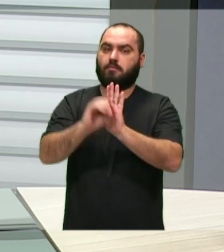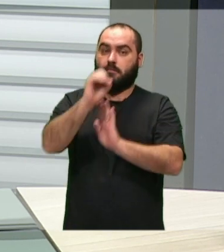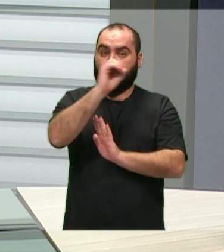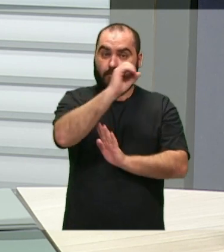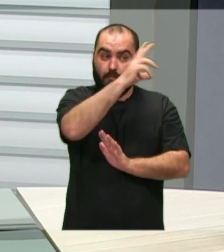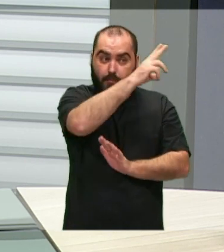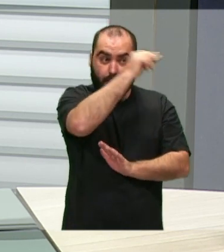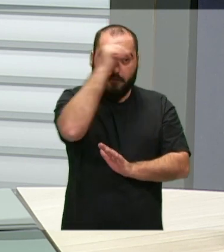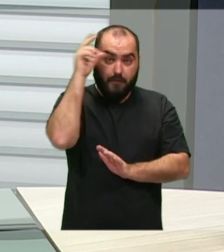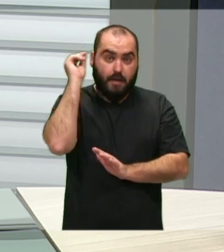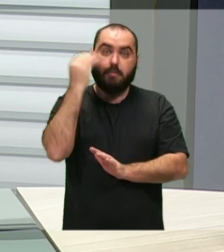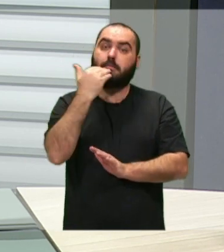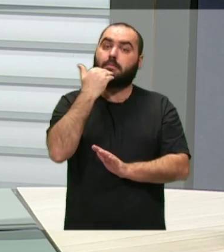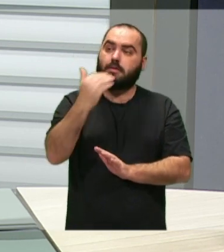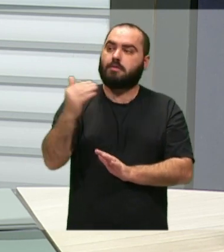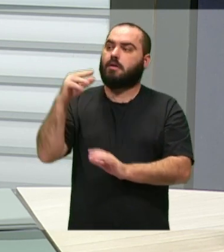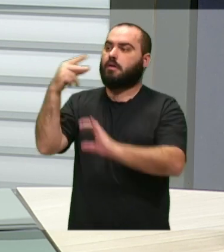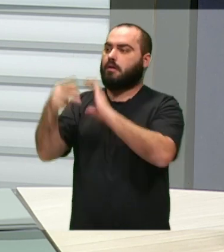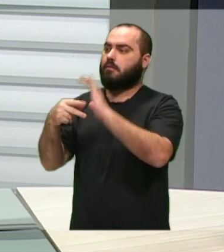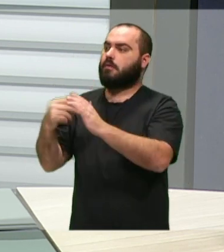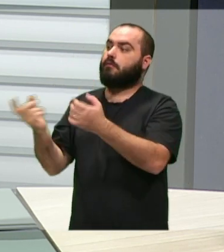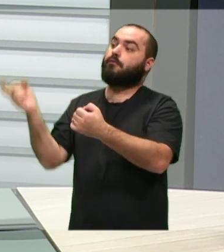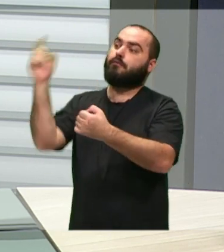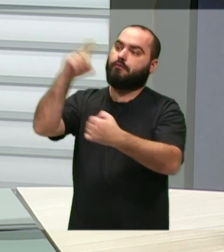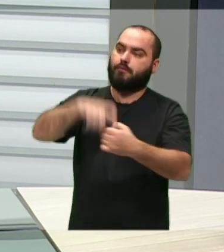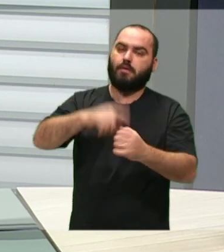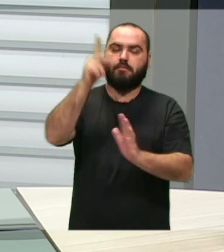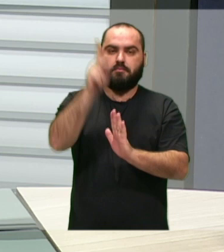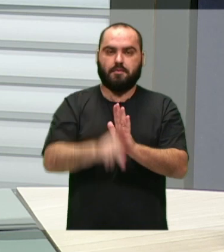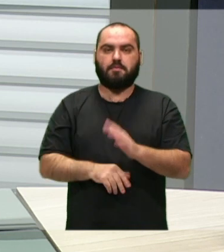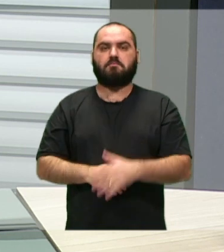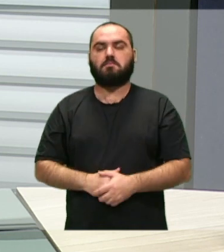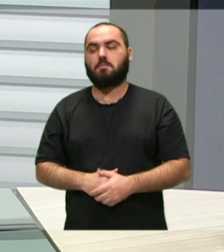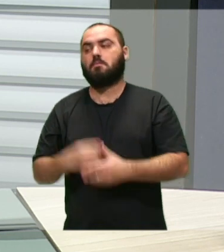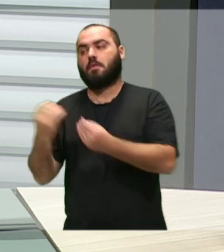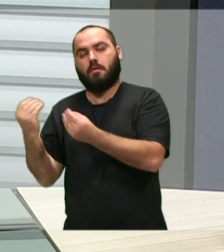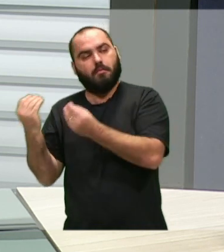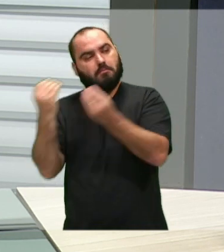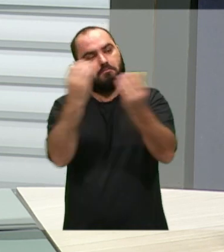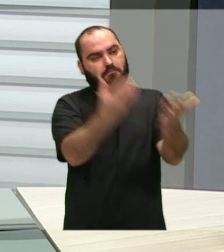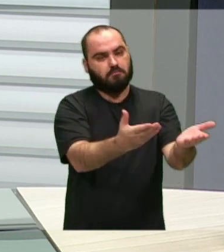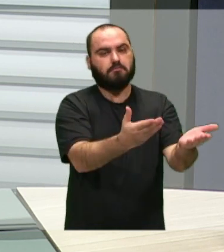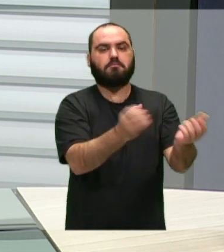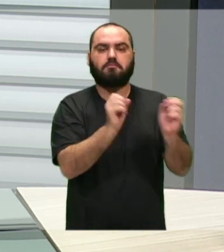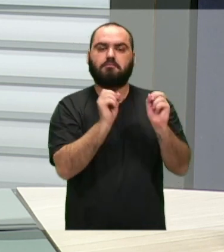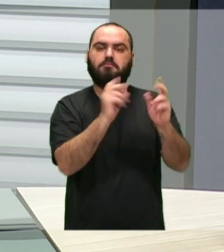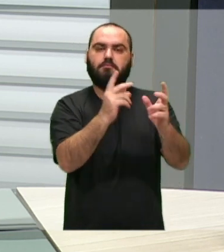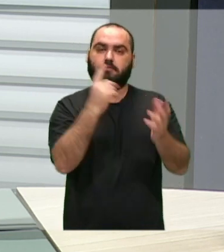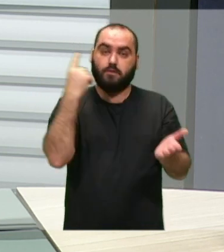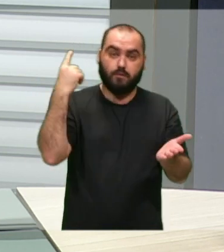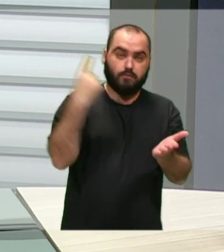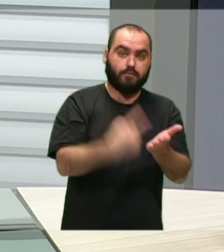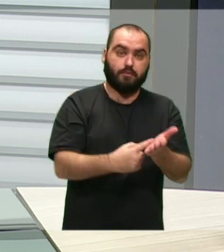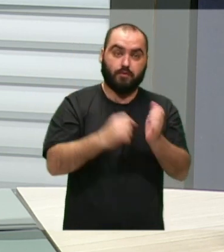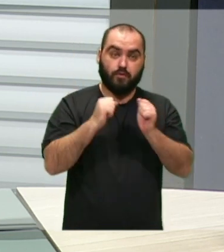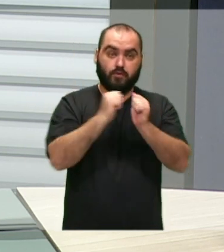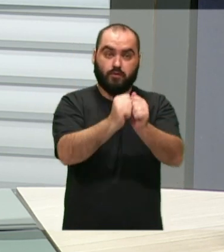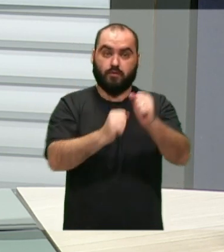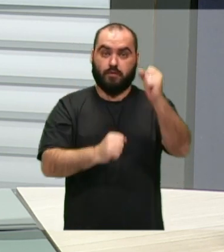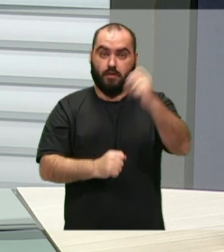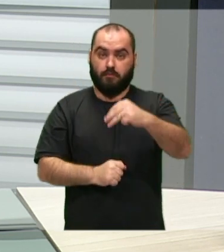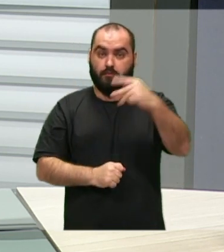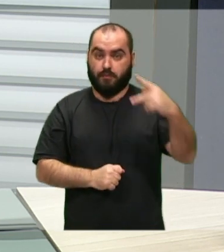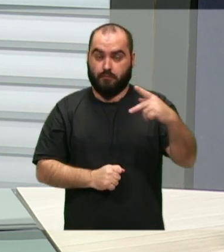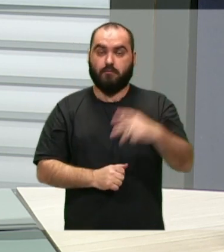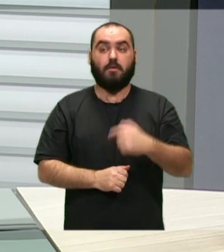o prefeito pedir essa casa para devolver o projeto. Nós devolvemos com um compromisso construído lá junto com o Ministério Público. Eu também, com uma